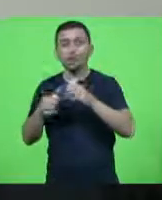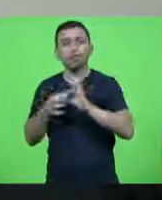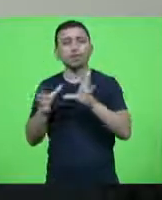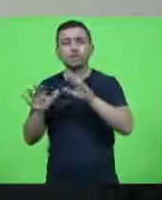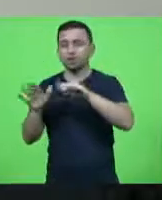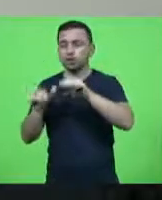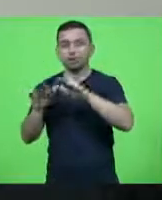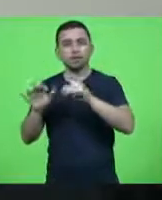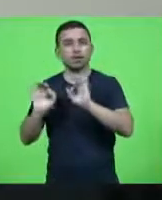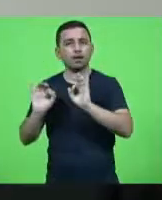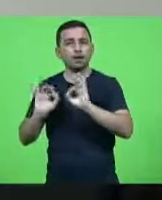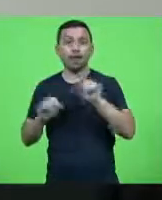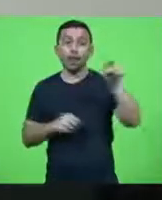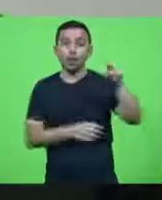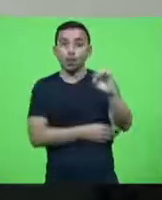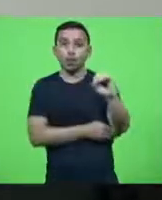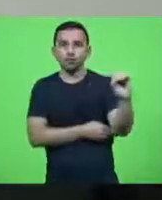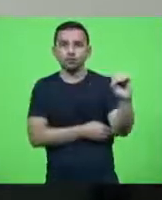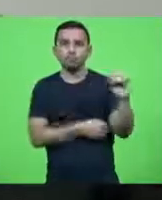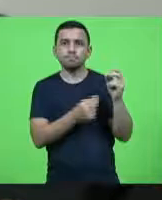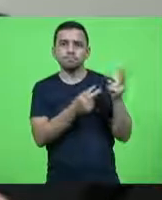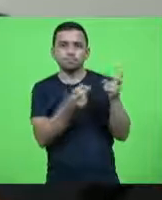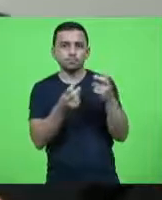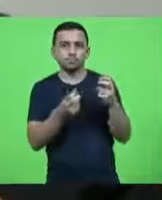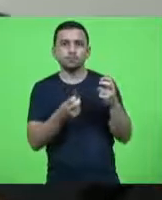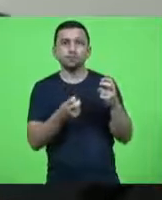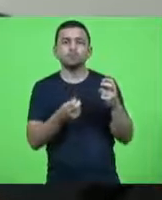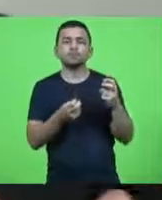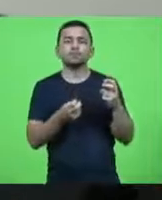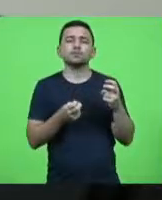enquanto no oeste nós percebemos que existem